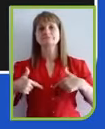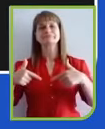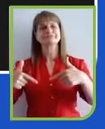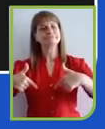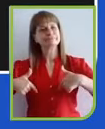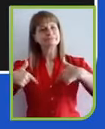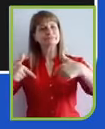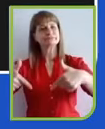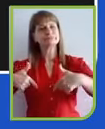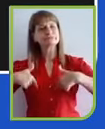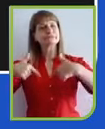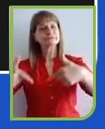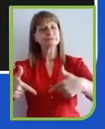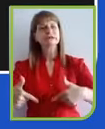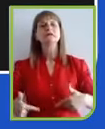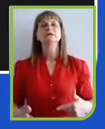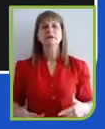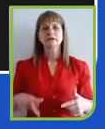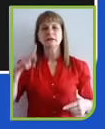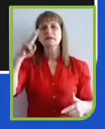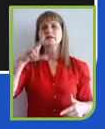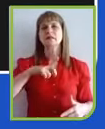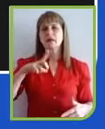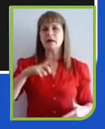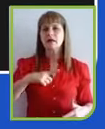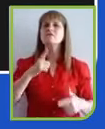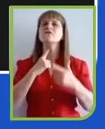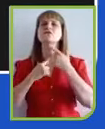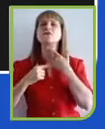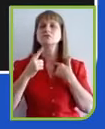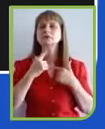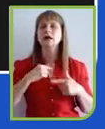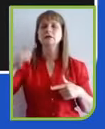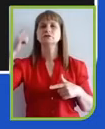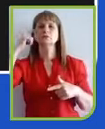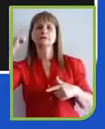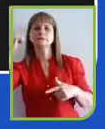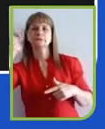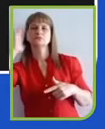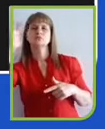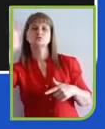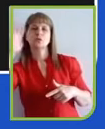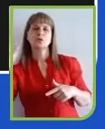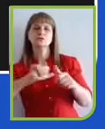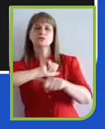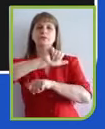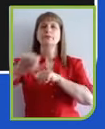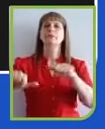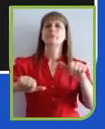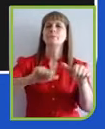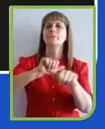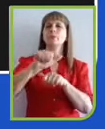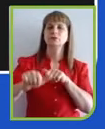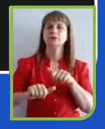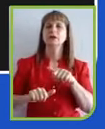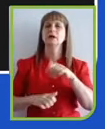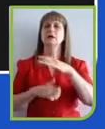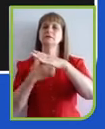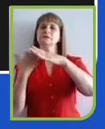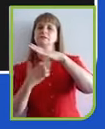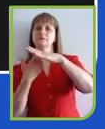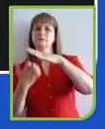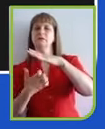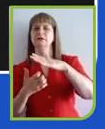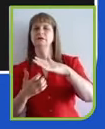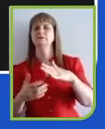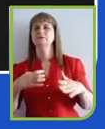imaginar aí três décadas, pelo menos, de fontes de pressão para que as empresas sejam mais sustentáveis. Aí